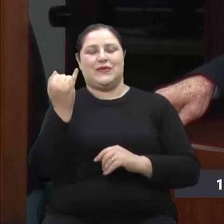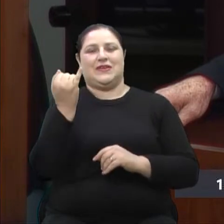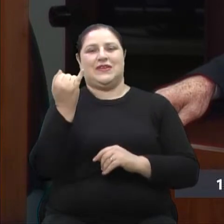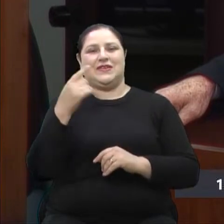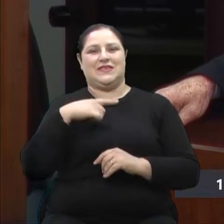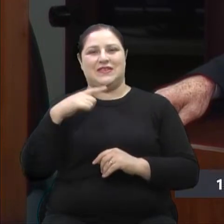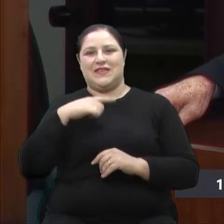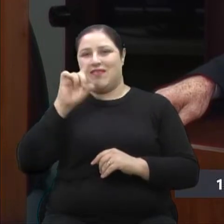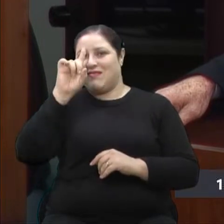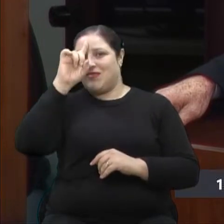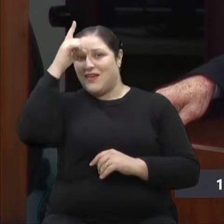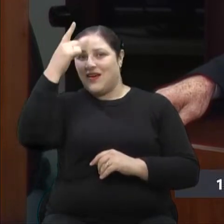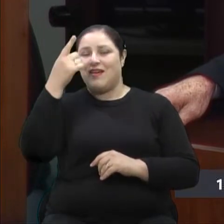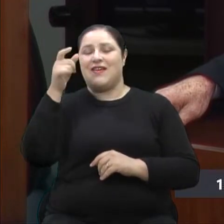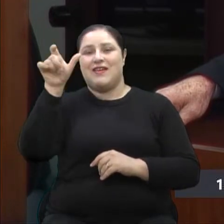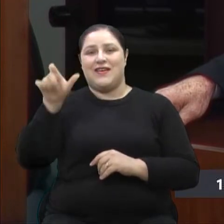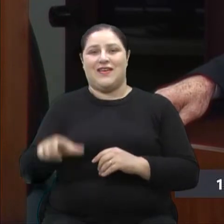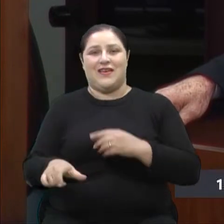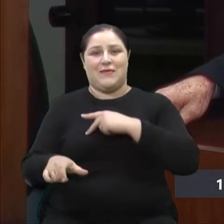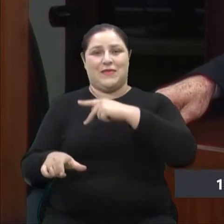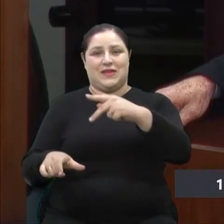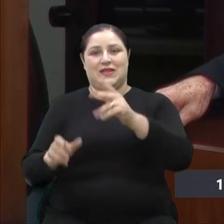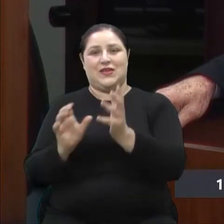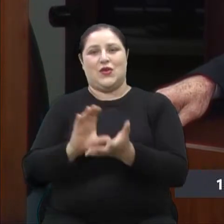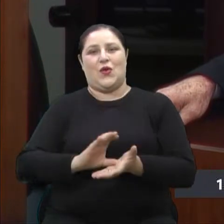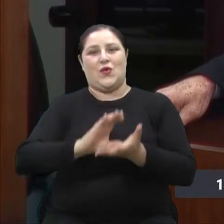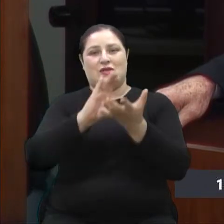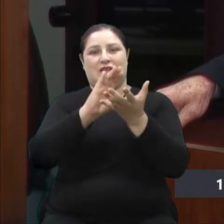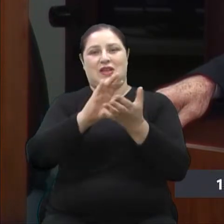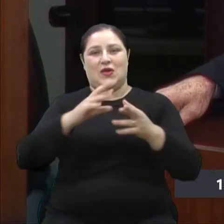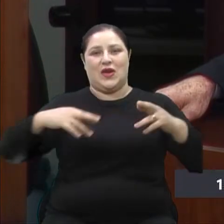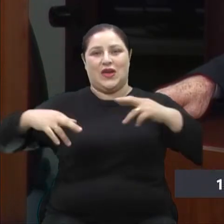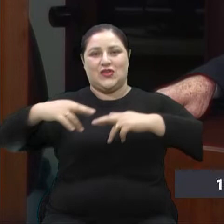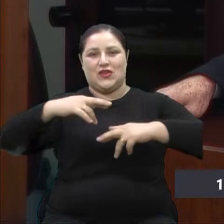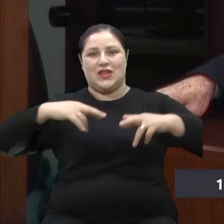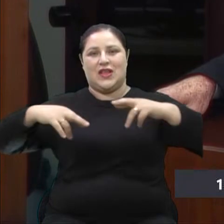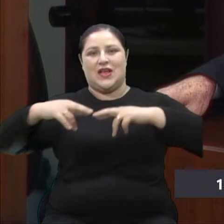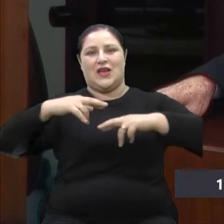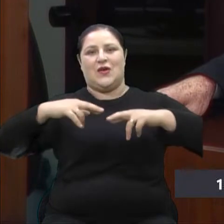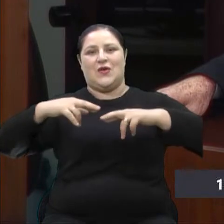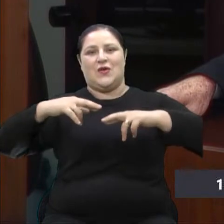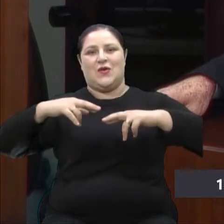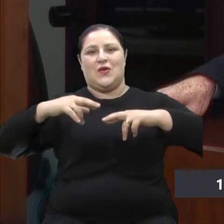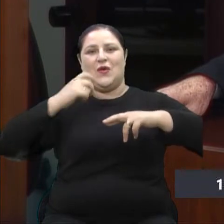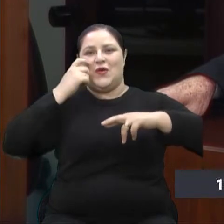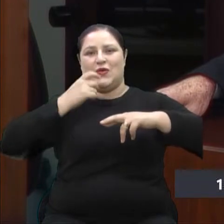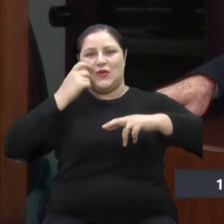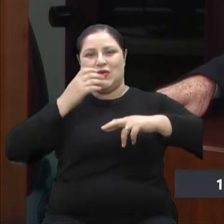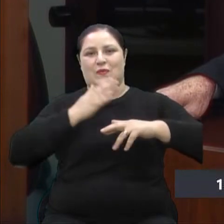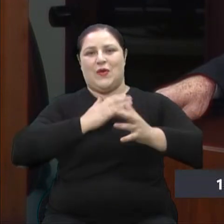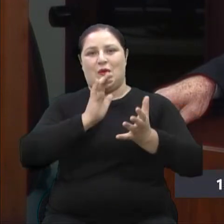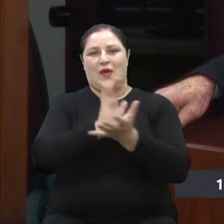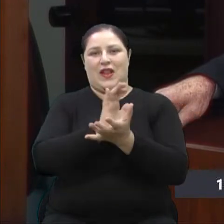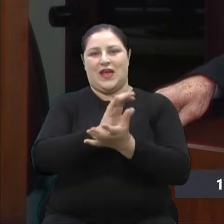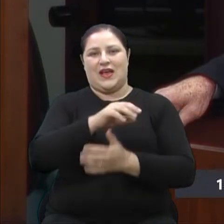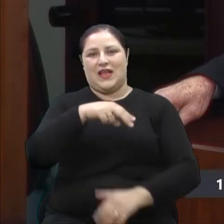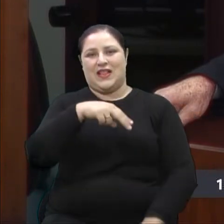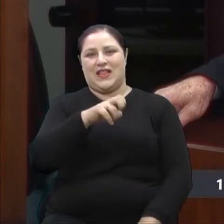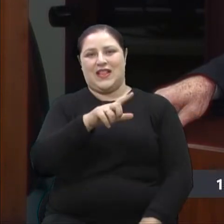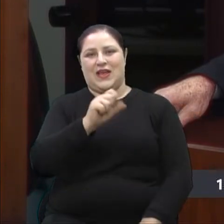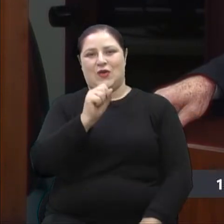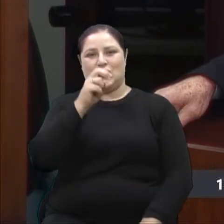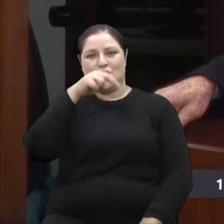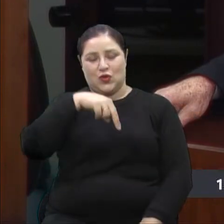teve o presidente do Conselho Regional de Odontologia, meu colega, doutor Nelson e guia, que,